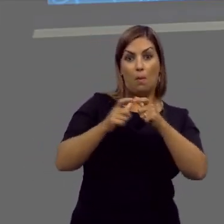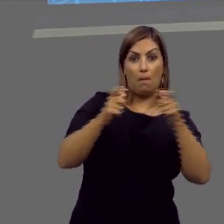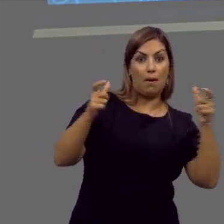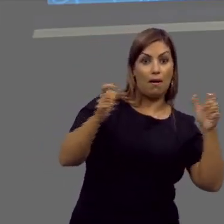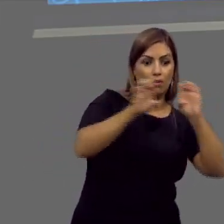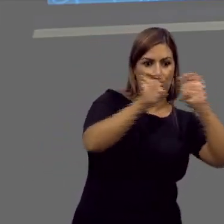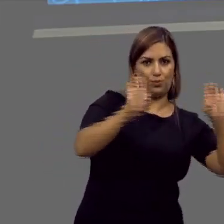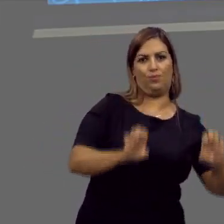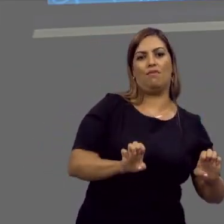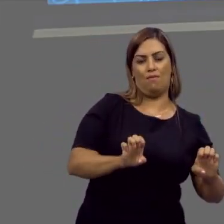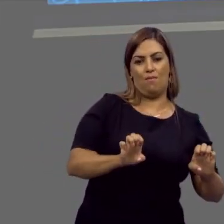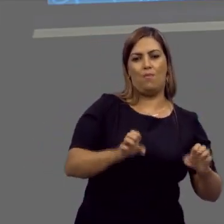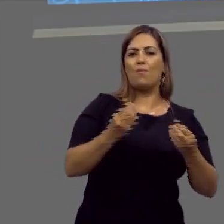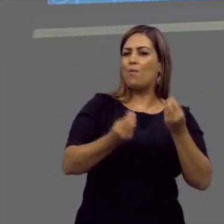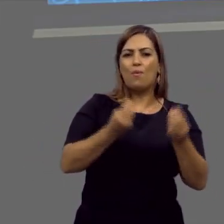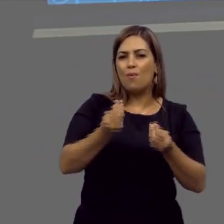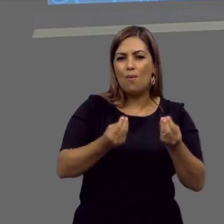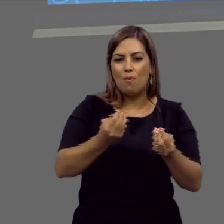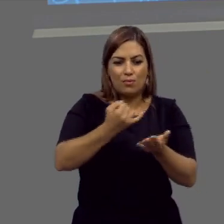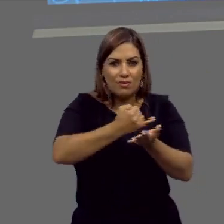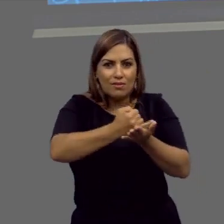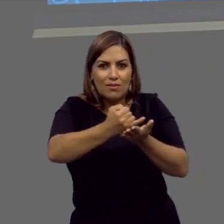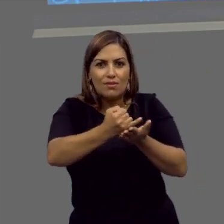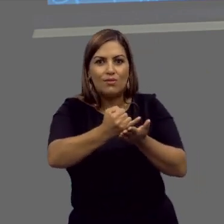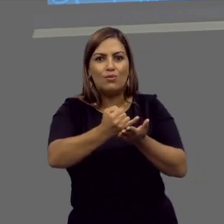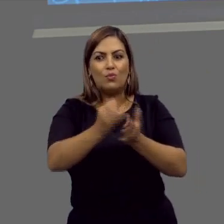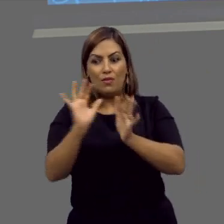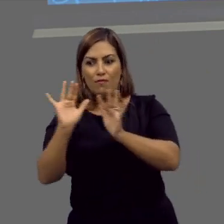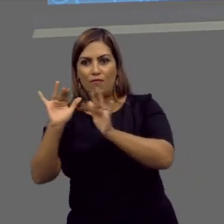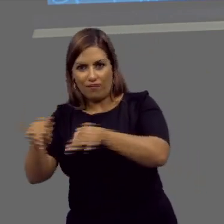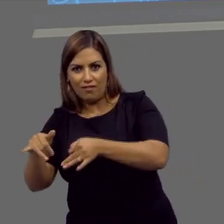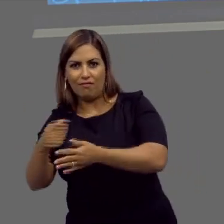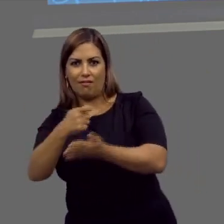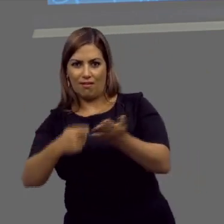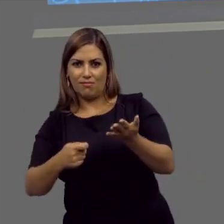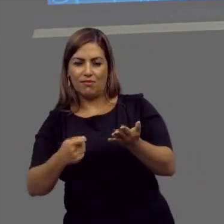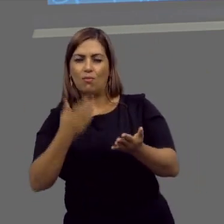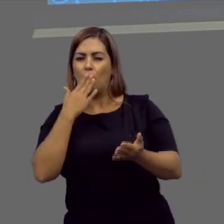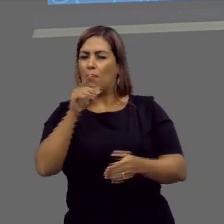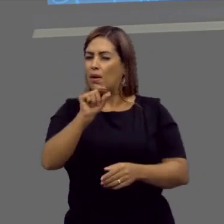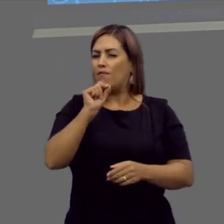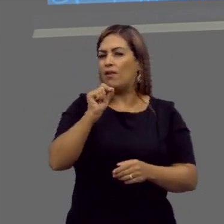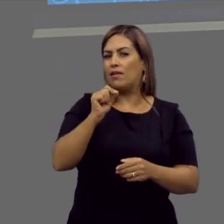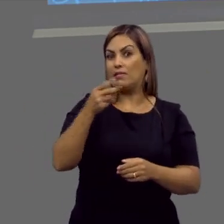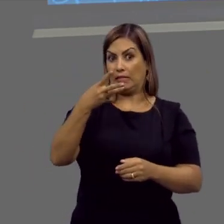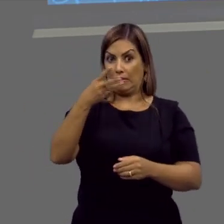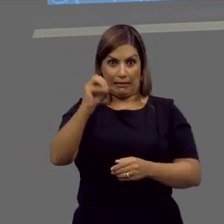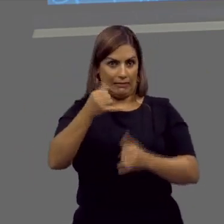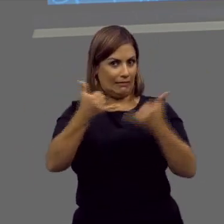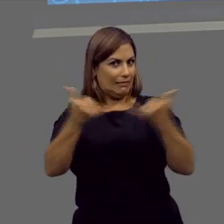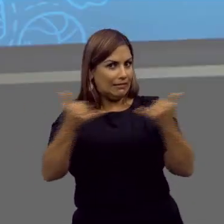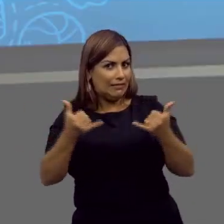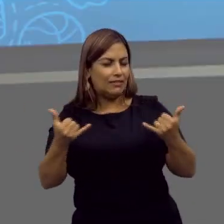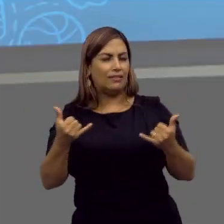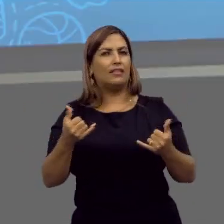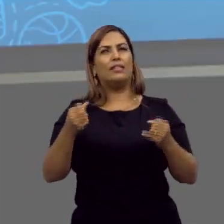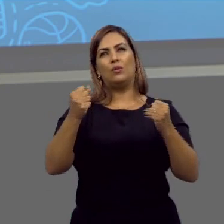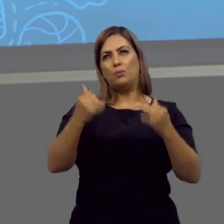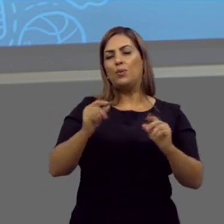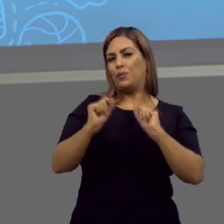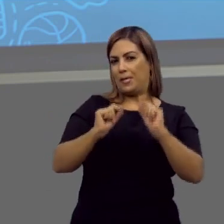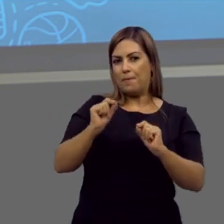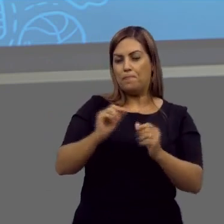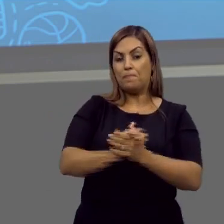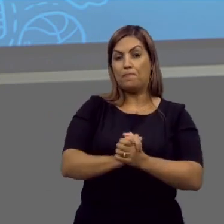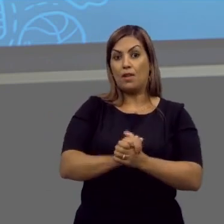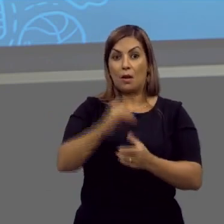macroestrutural. Como você inicia e como você termina, preferencialmente, com as 30 linhas. Eu até costumo dizer